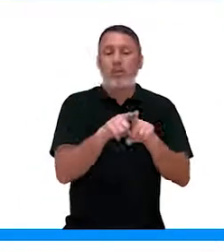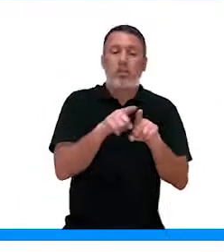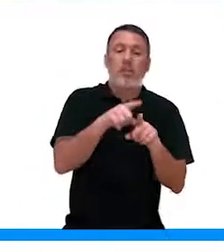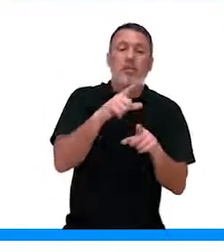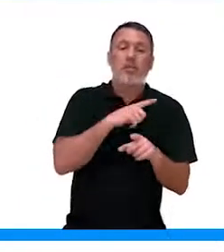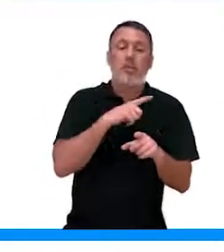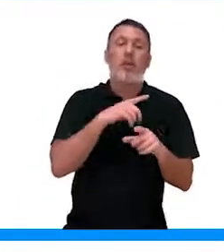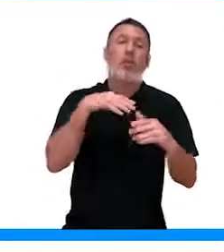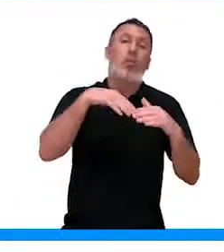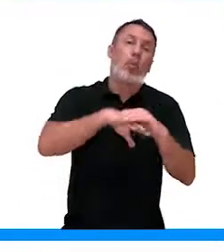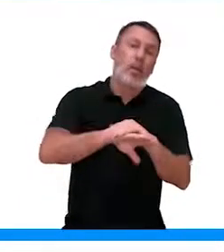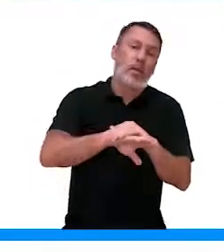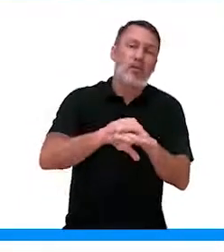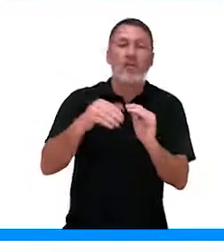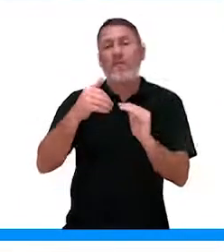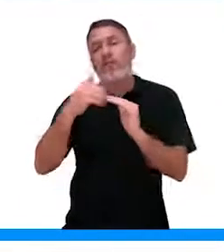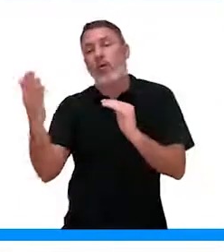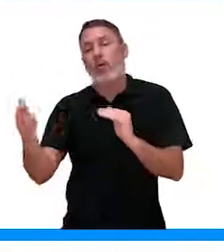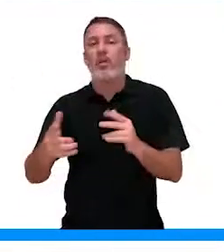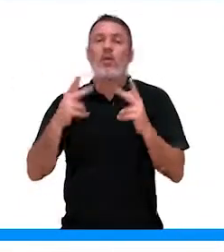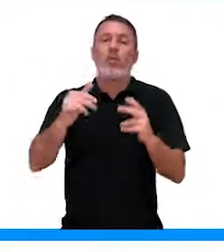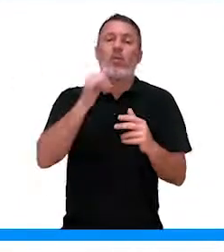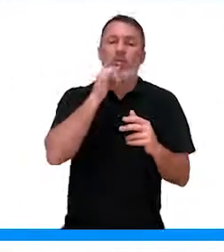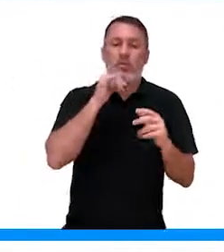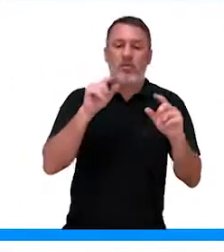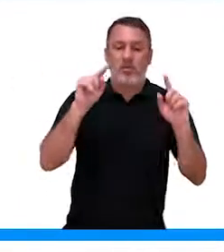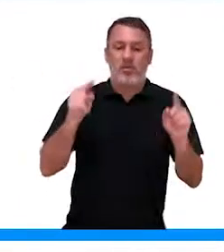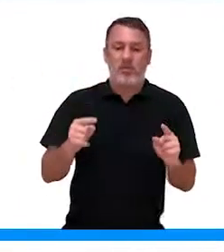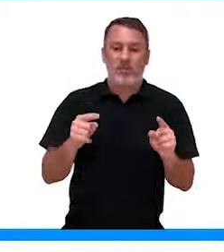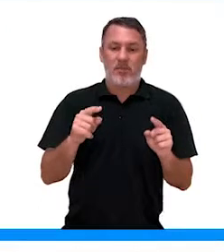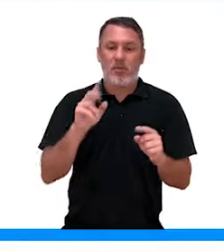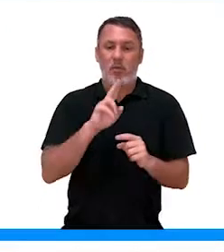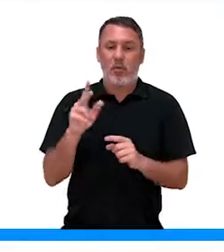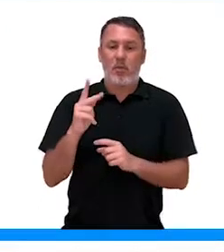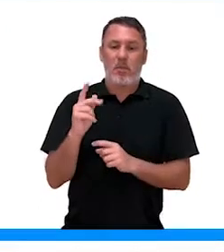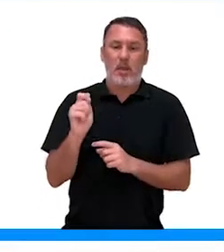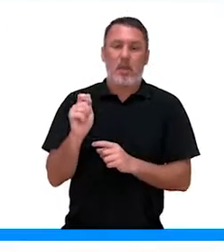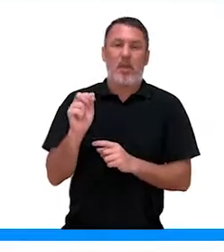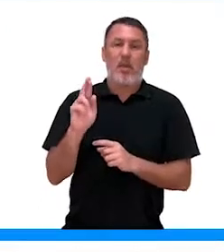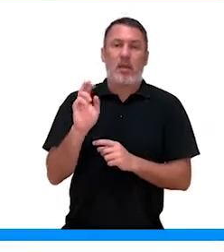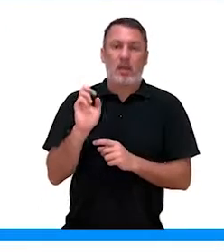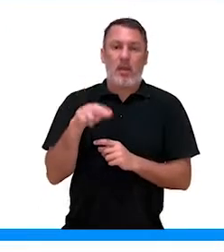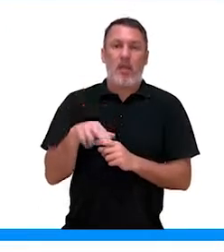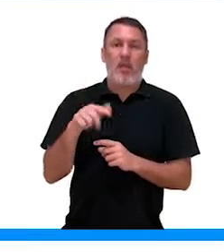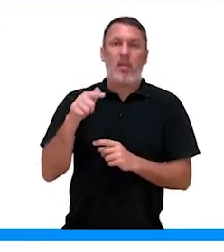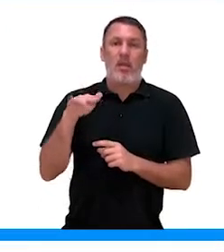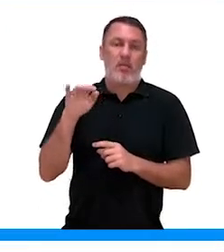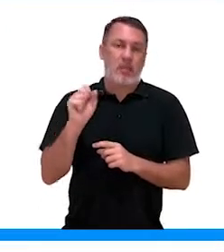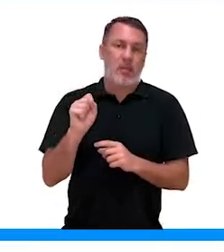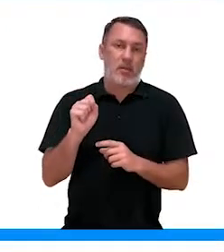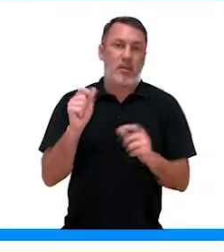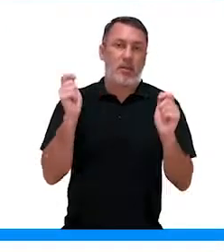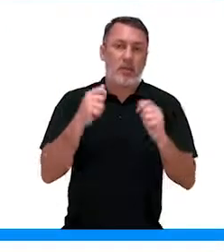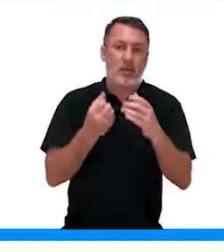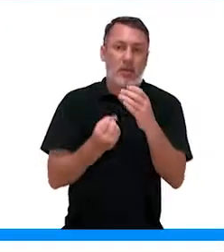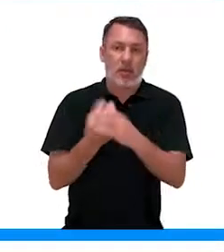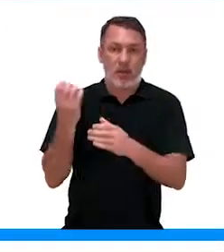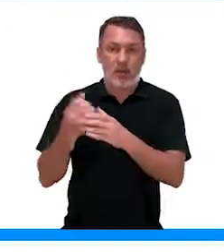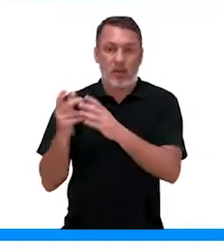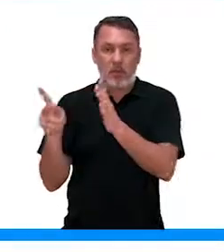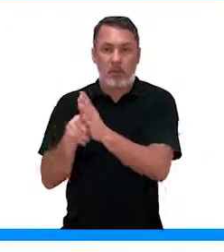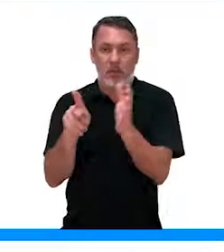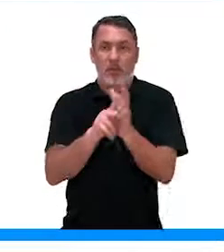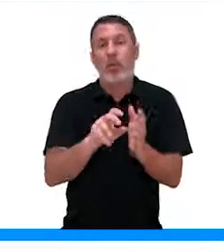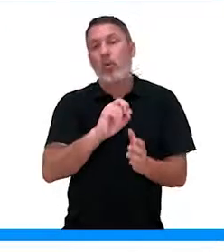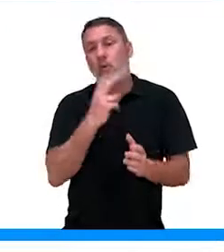ou elas podem ser armazenadoras, como as células do parêntema. Então, elas podem ou produzir, realizando a